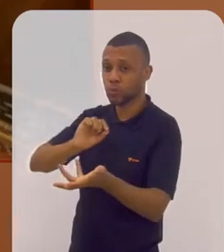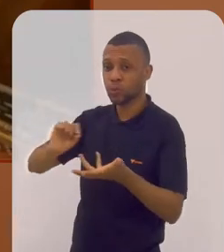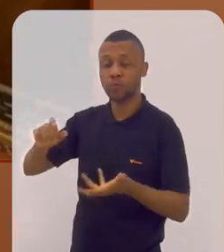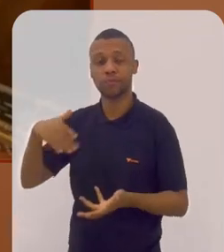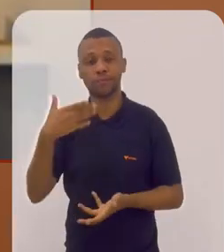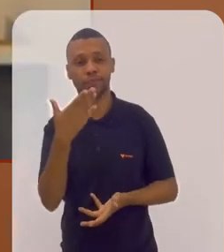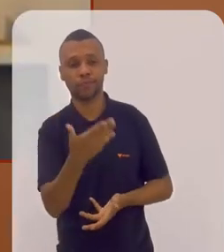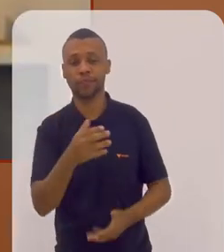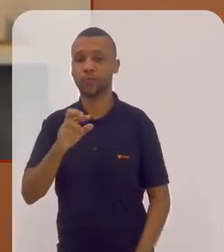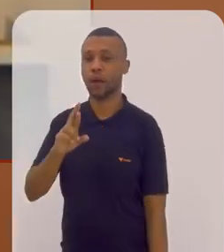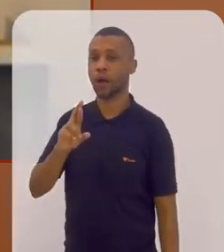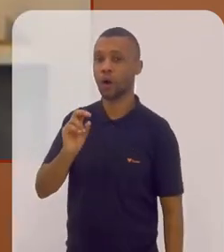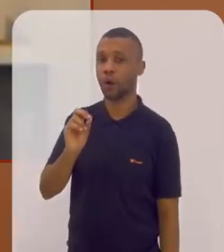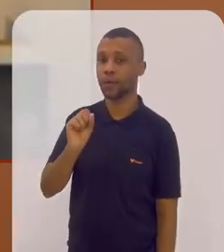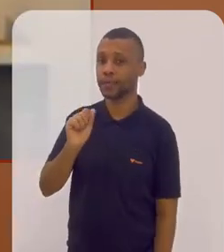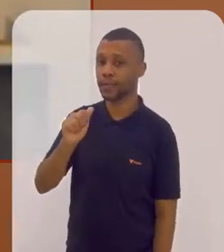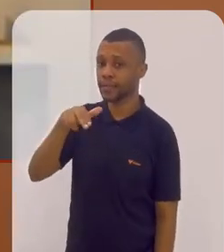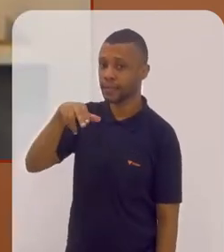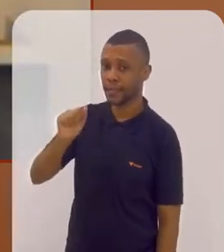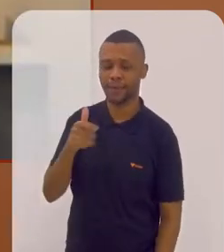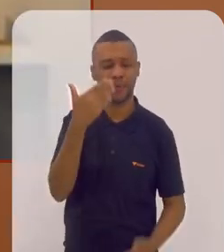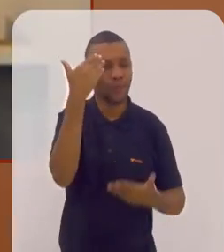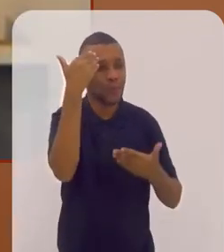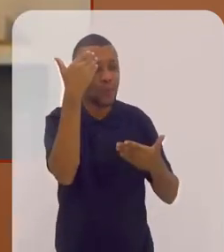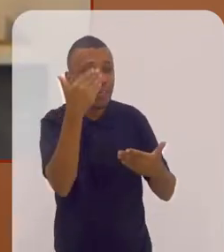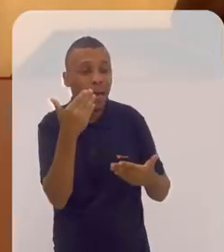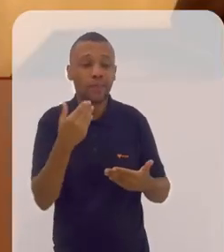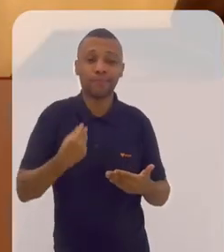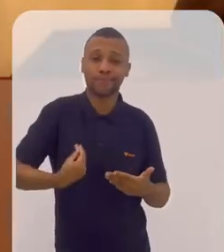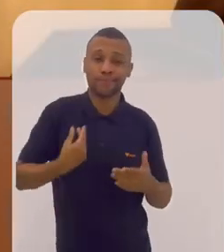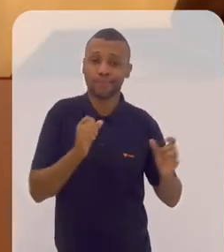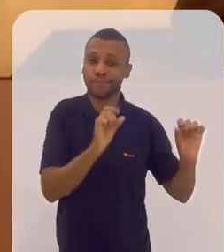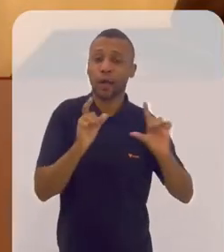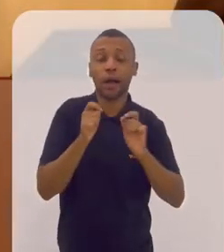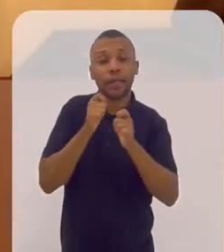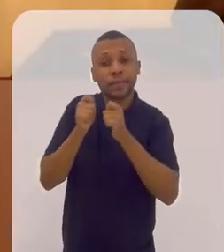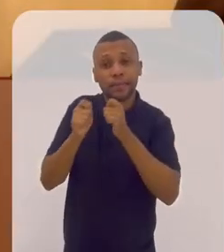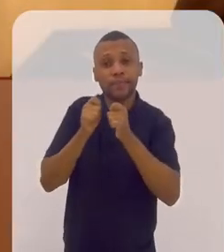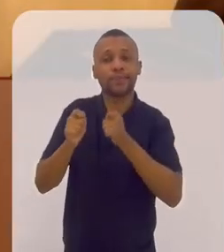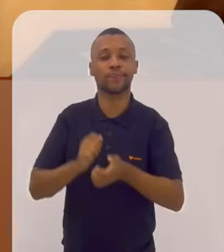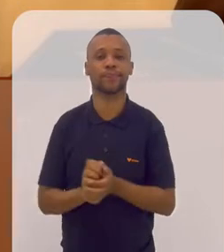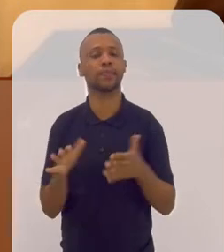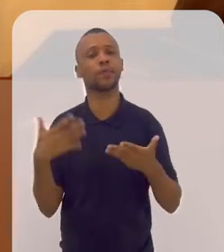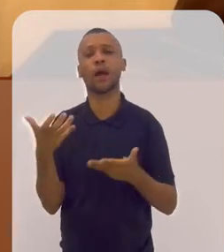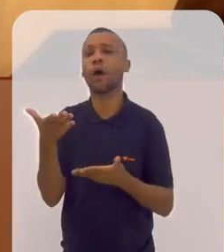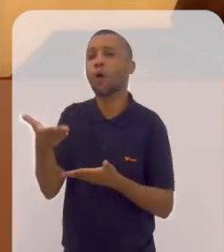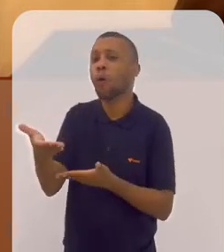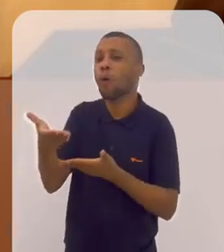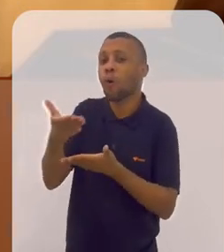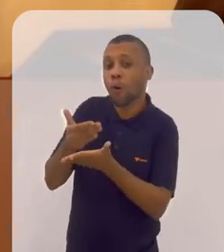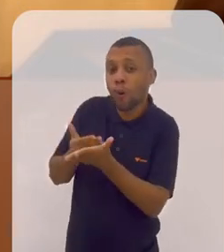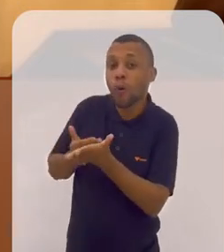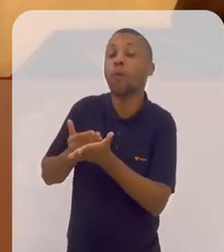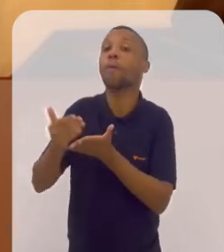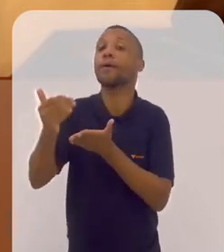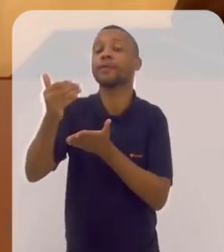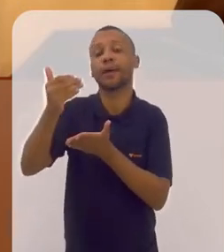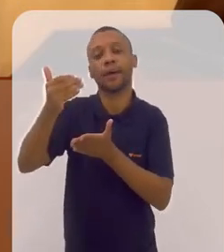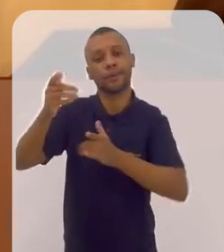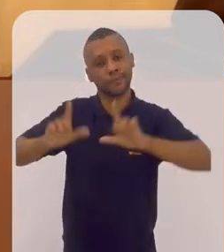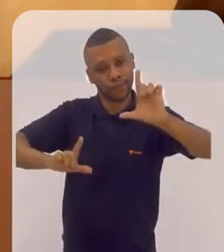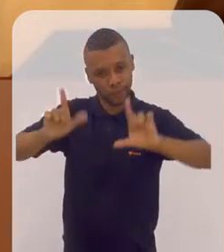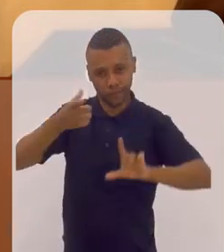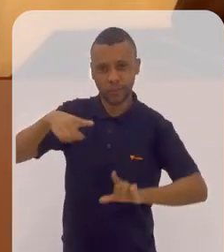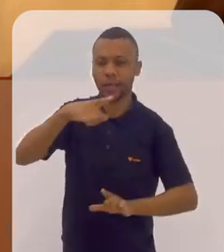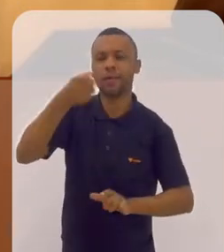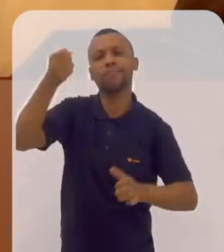Lanzelotti. Rosana, muito obrigada pela sua participação aqui com a gente no Perfil. Eu queria começar esse programa com